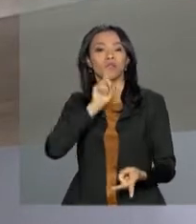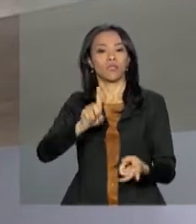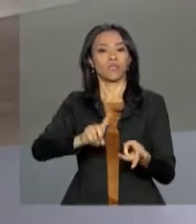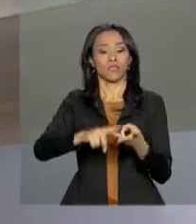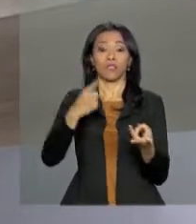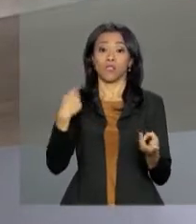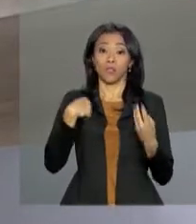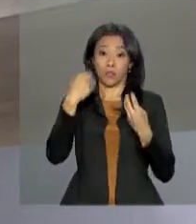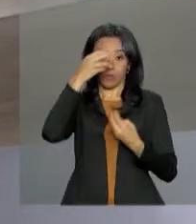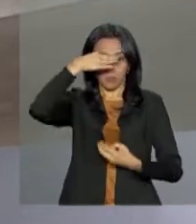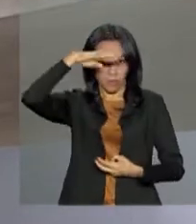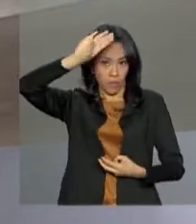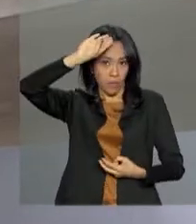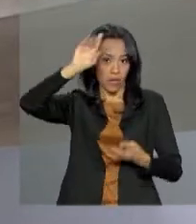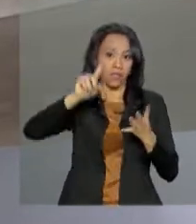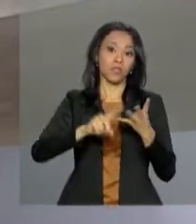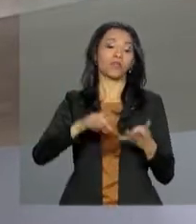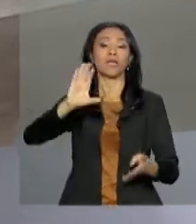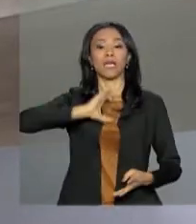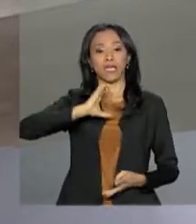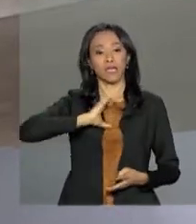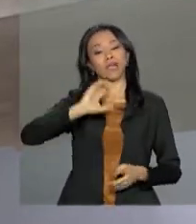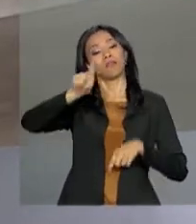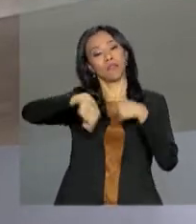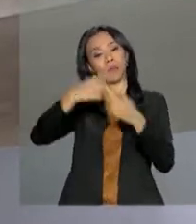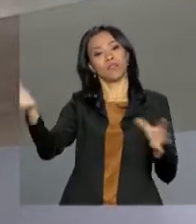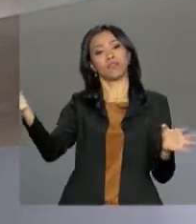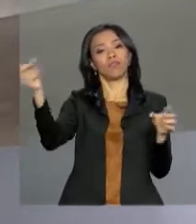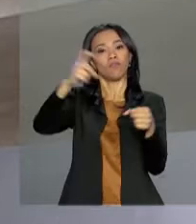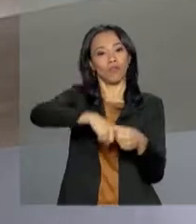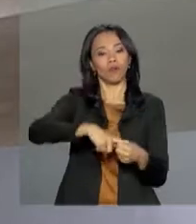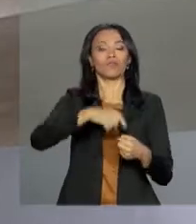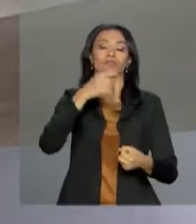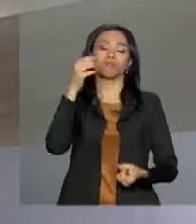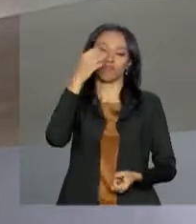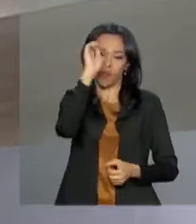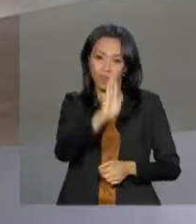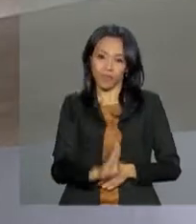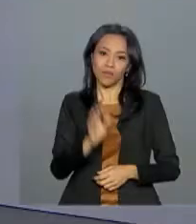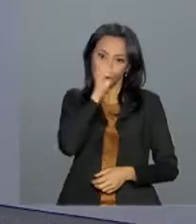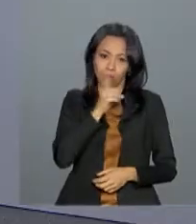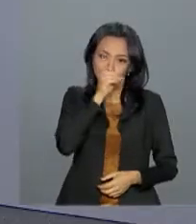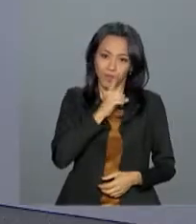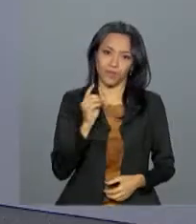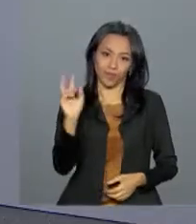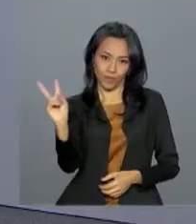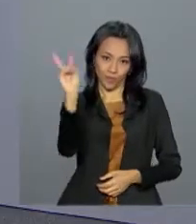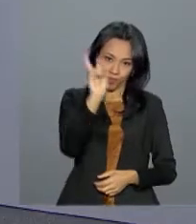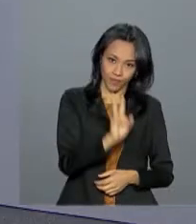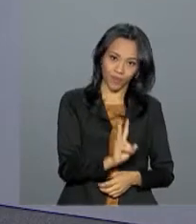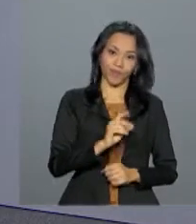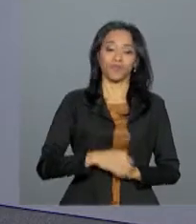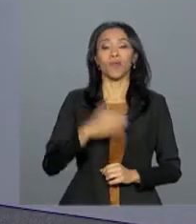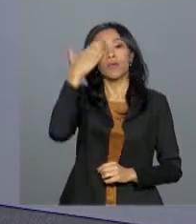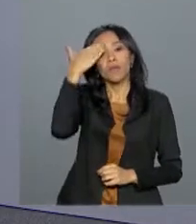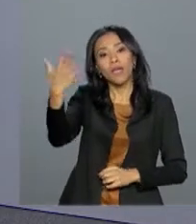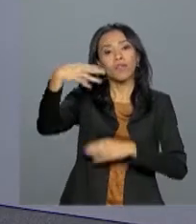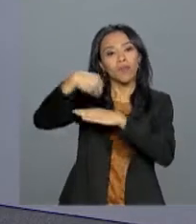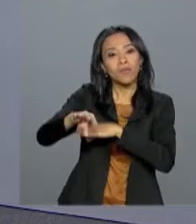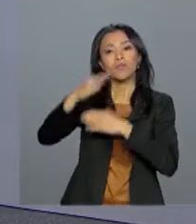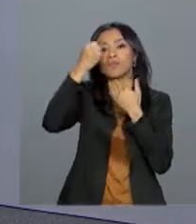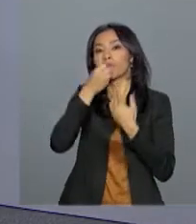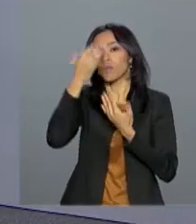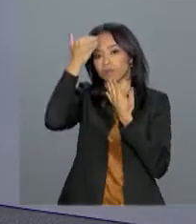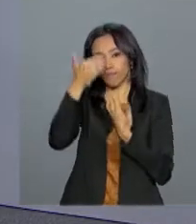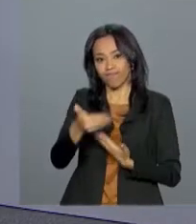Aluísio Nunes Ferreira e Gustavo Rocha retornam ao Brasil no próximo domingo. Renata, é com você. Obrigada, Ney, pelas suas informações. Bom trabalho